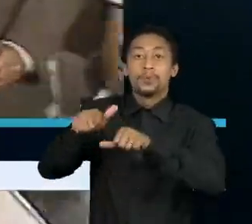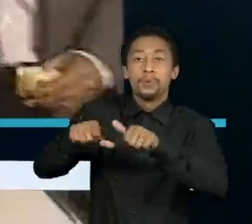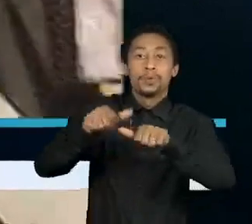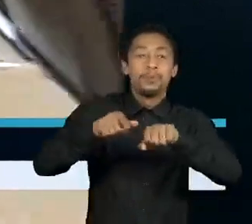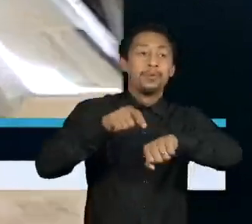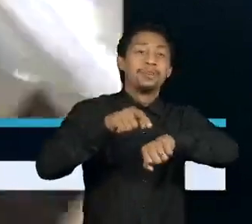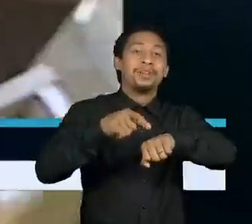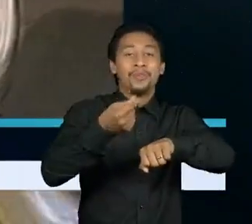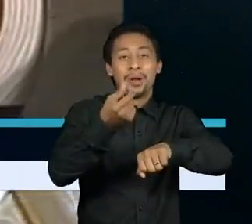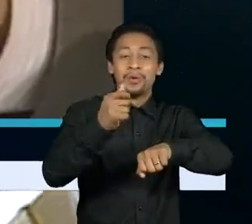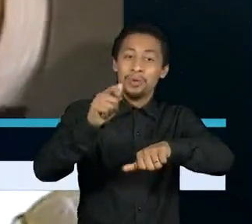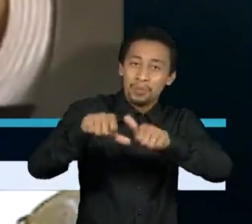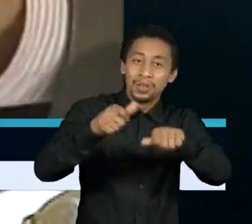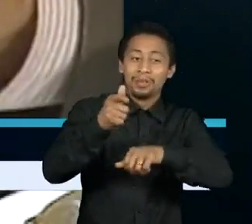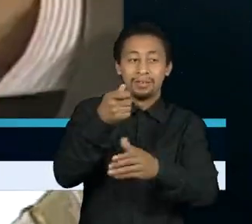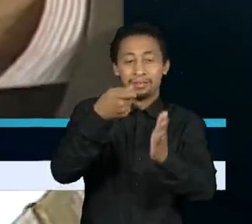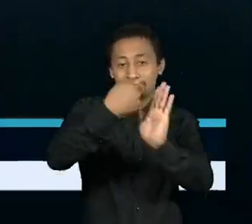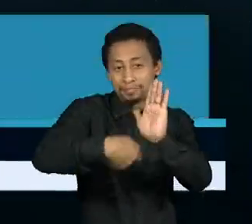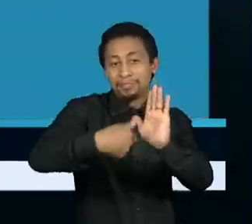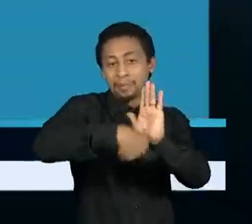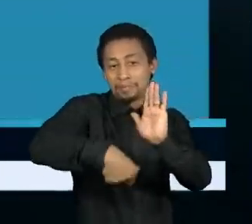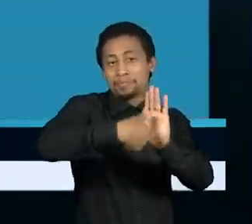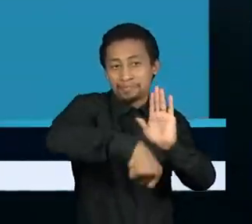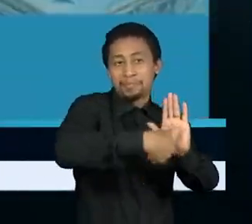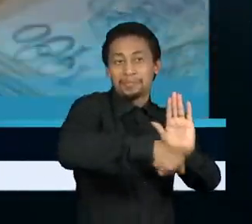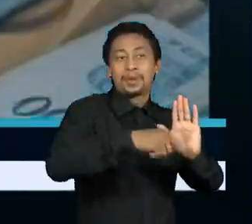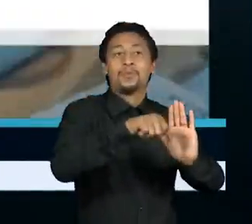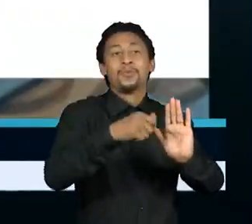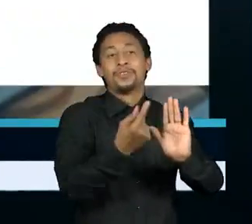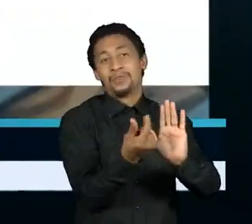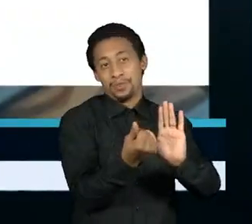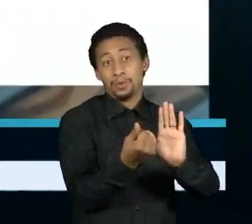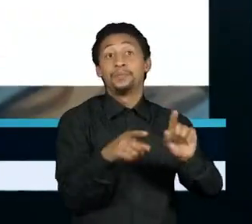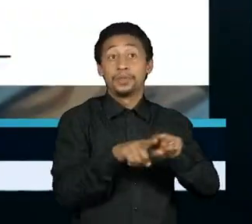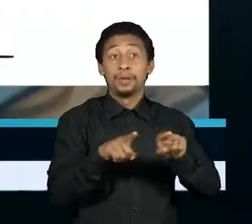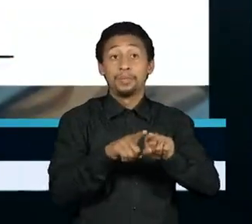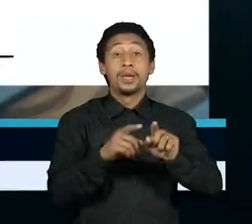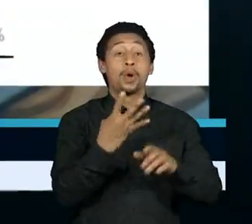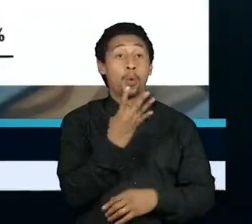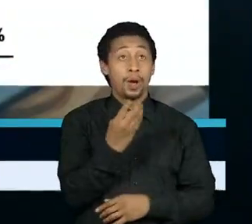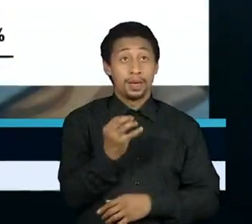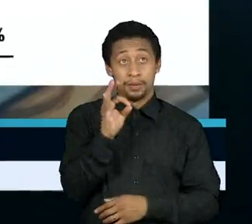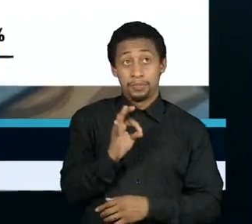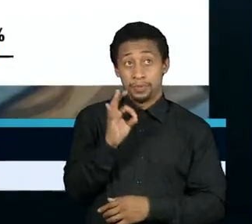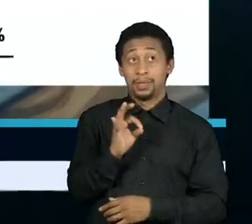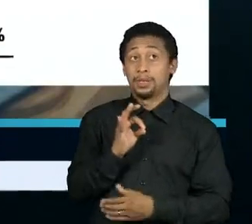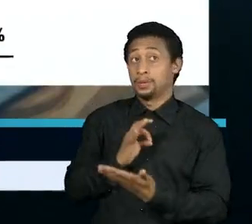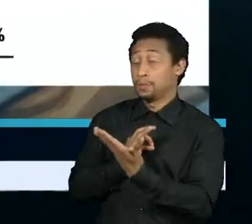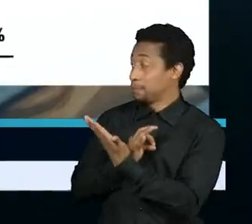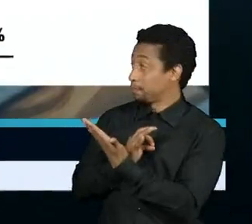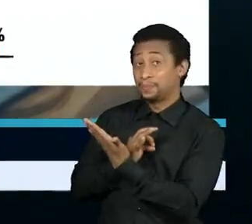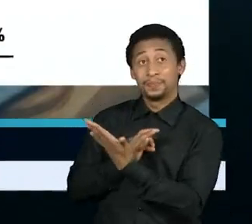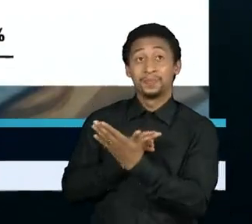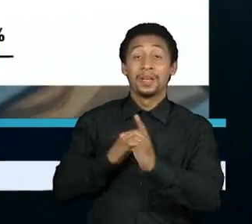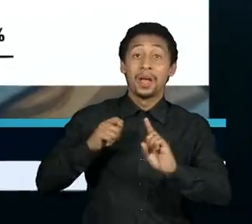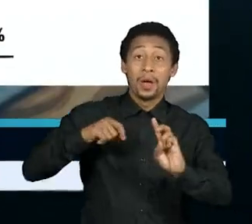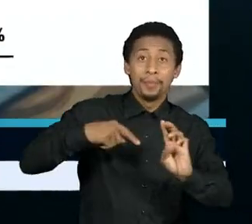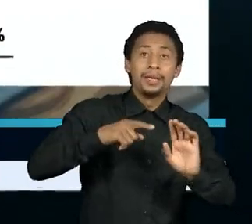O plano derrubou a inflação, que rodava na casa dos 40% ao mês, para níveis bem mais civilizados.